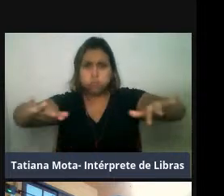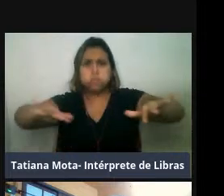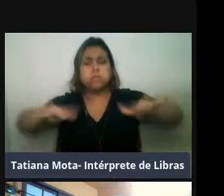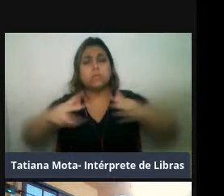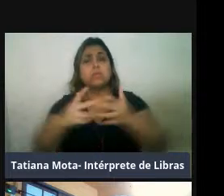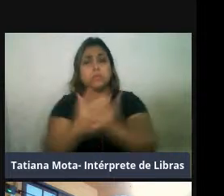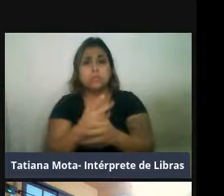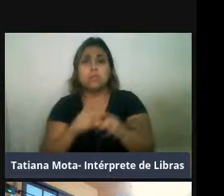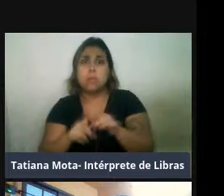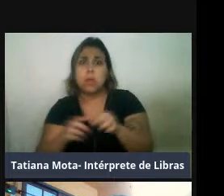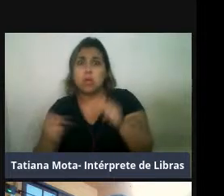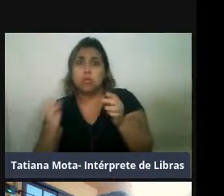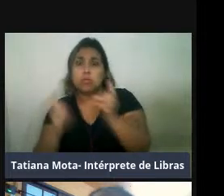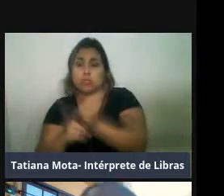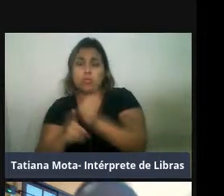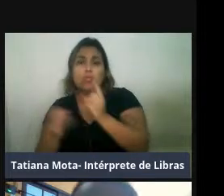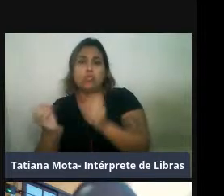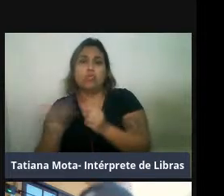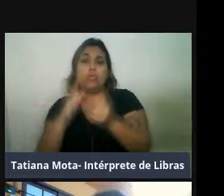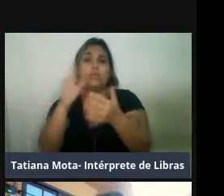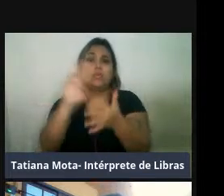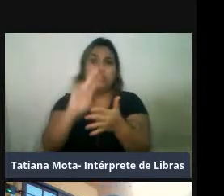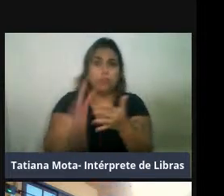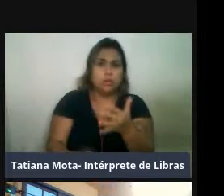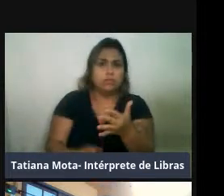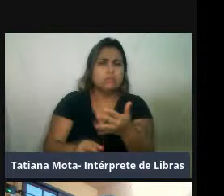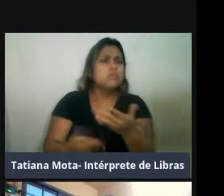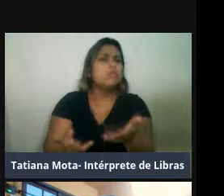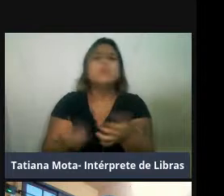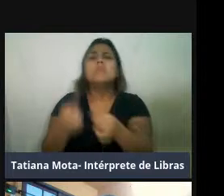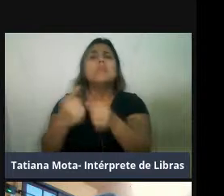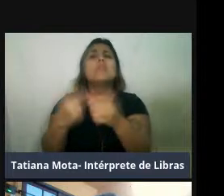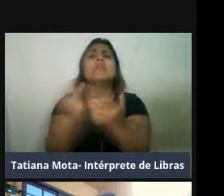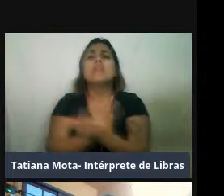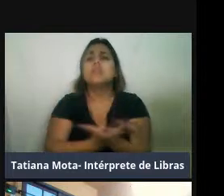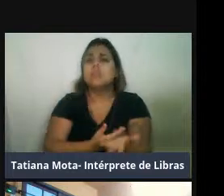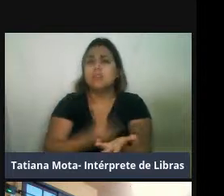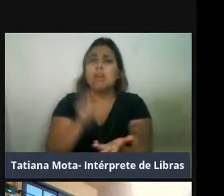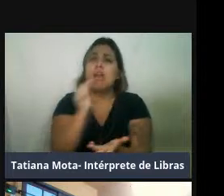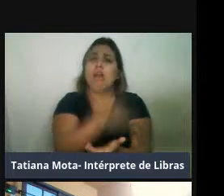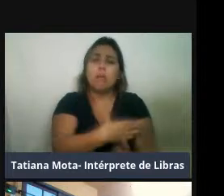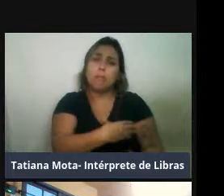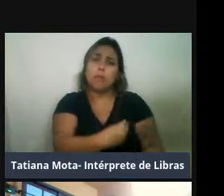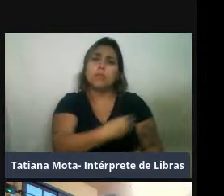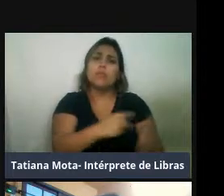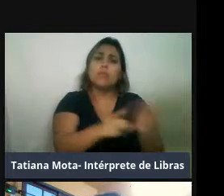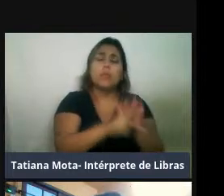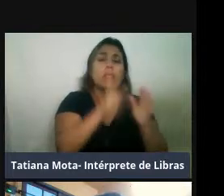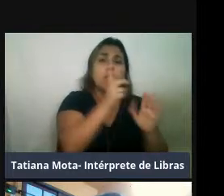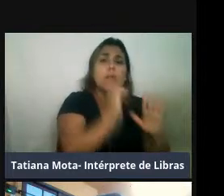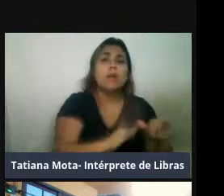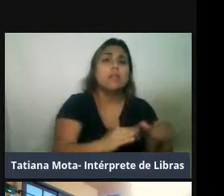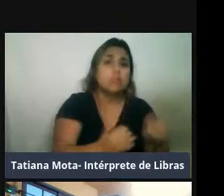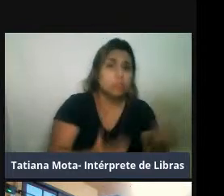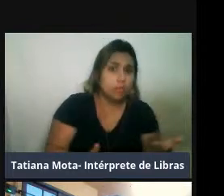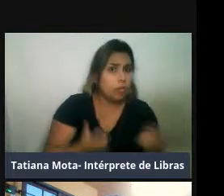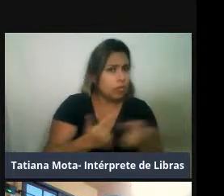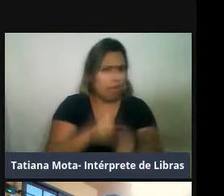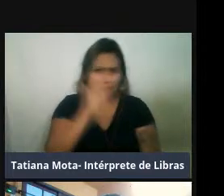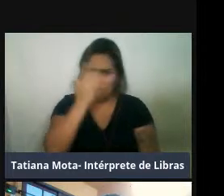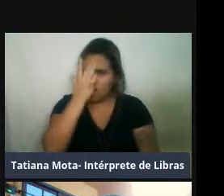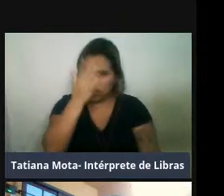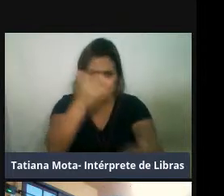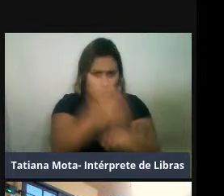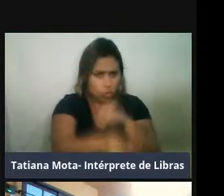nova espécie. Por que que isso vem acontecendo com os mamíferos marinhos, né? Primeiro porque são animais que não são animais de fácil acesso, nós temos